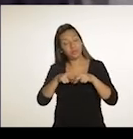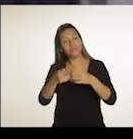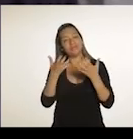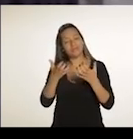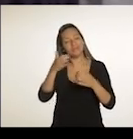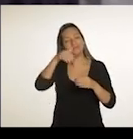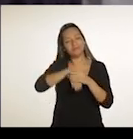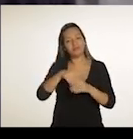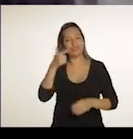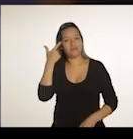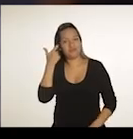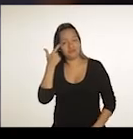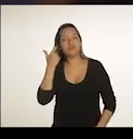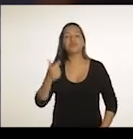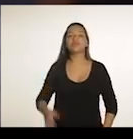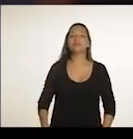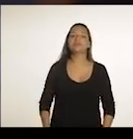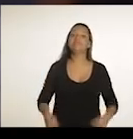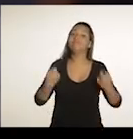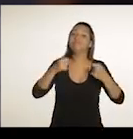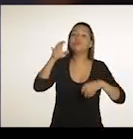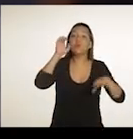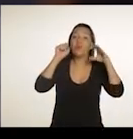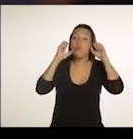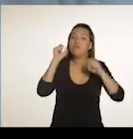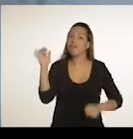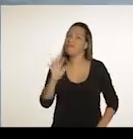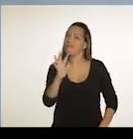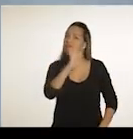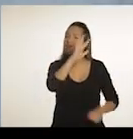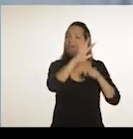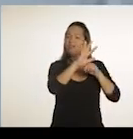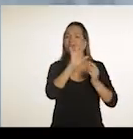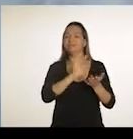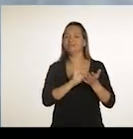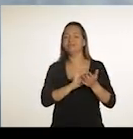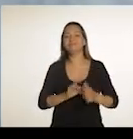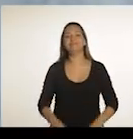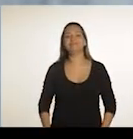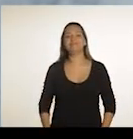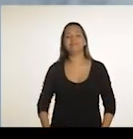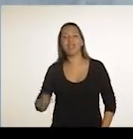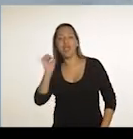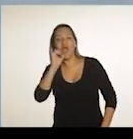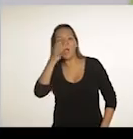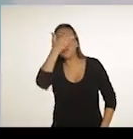acredito, meu voto é nele. Eu acho que é ouvir a favela, né? Olá de casa.